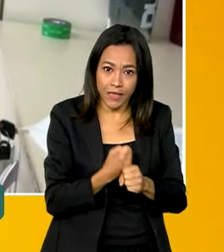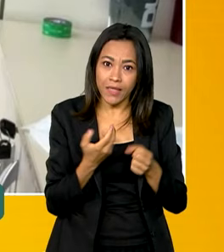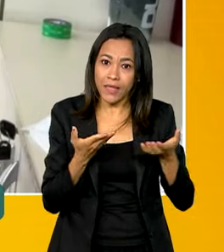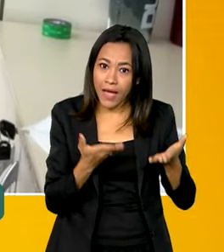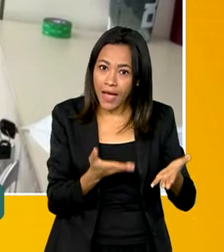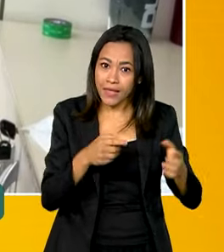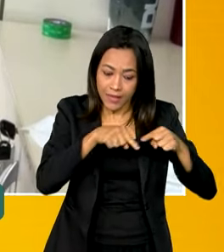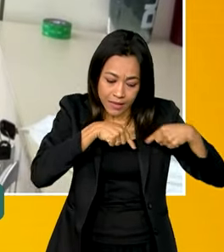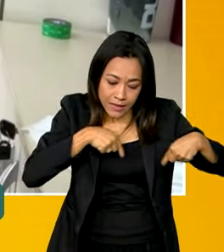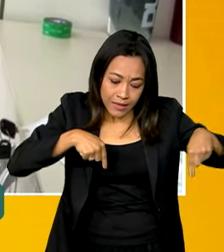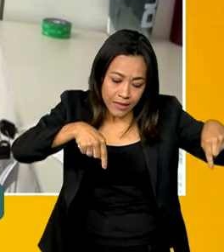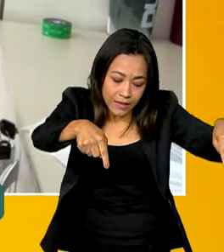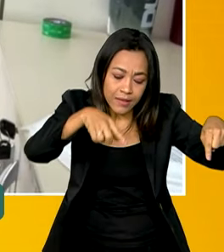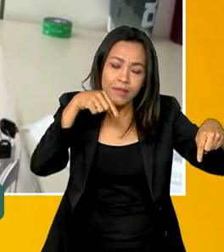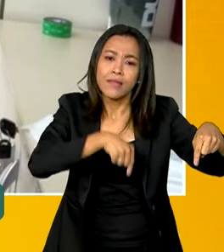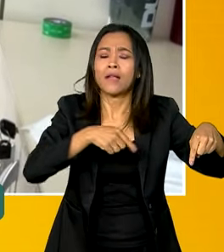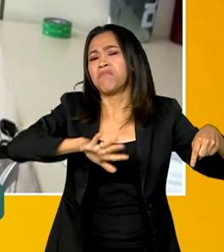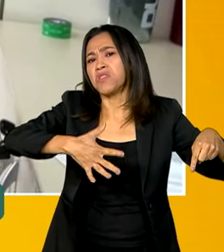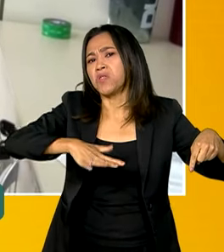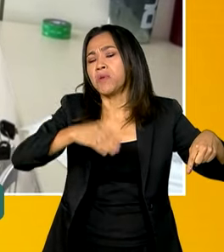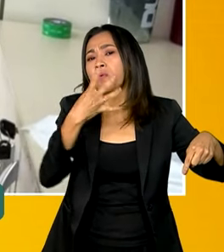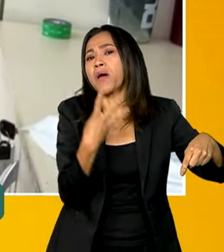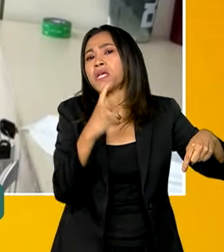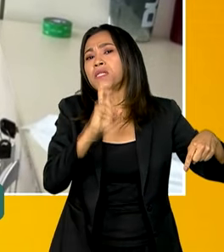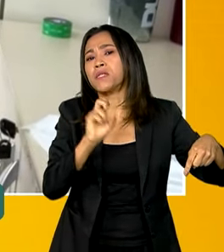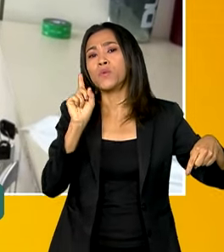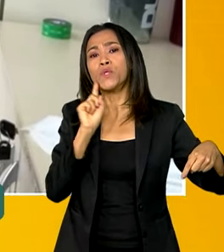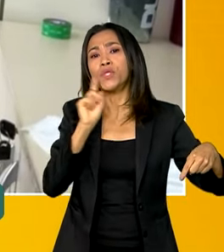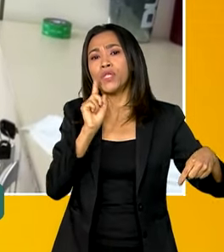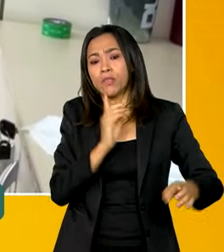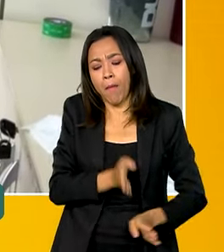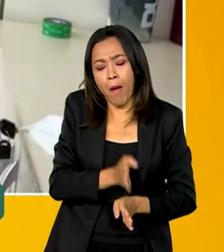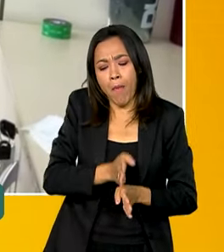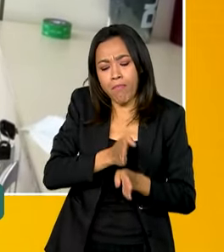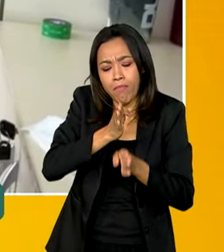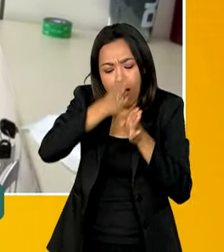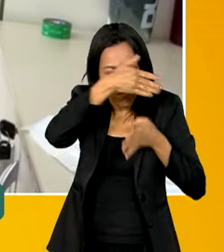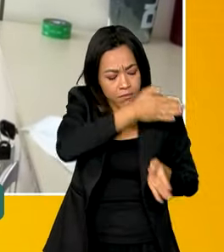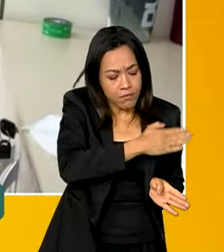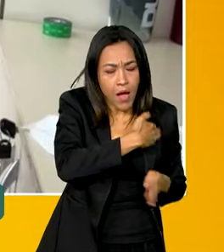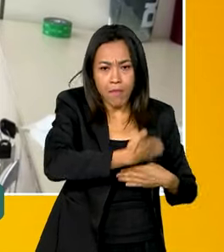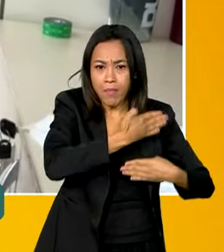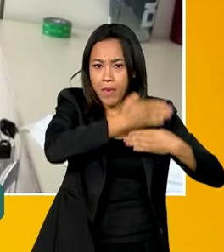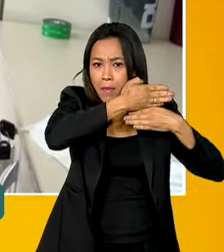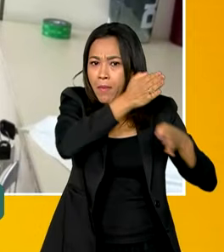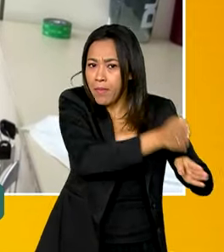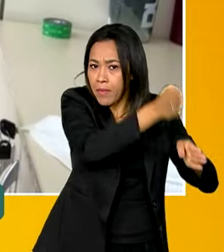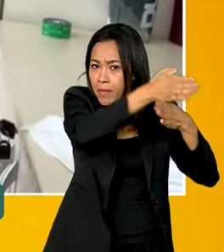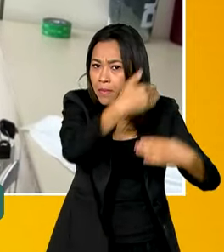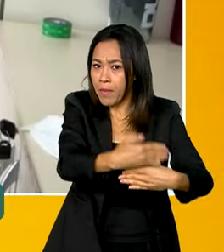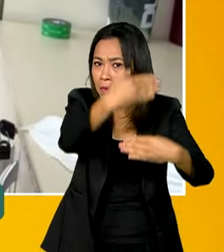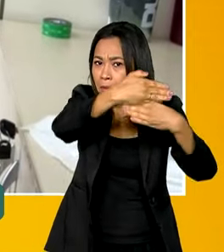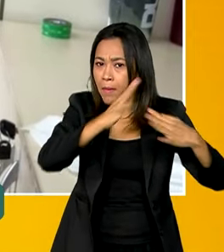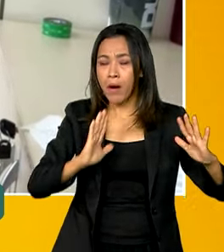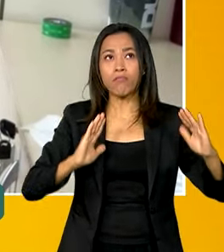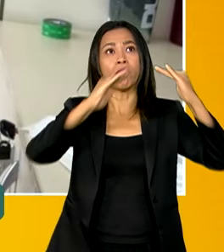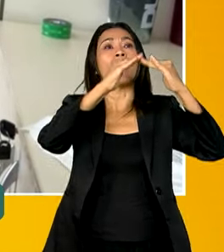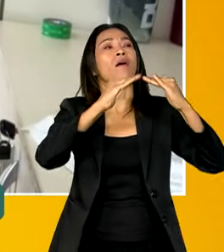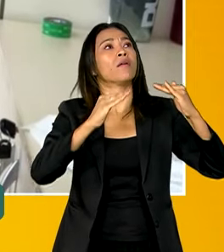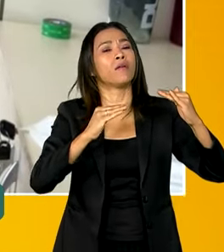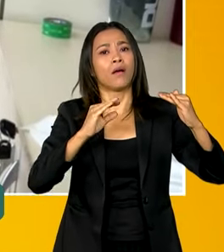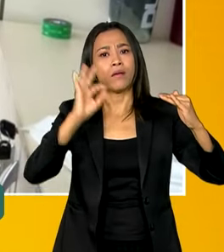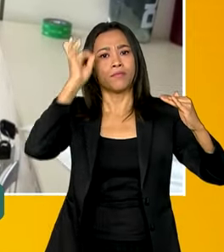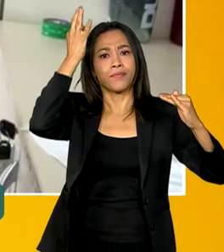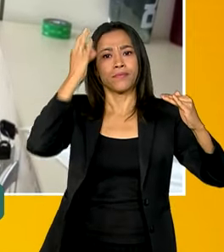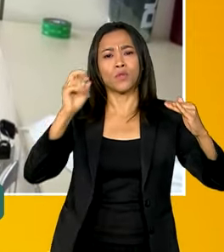Essas salas modulares, elas levam em média 45 dias para serem criadas, o que é algo muito mais rápido do